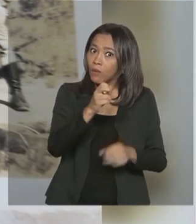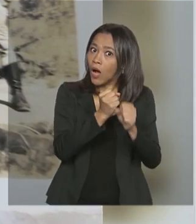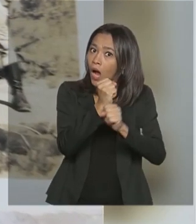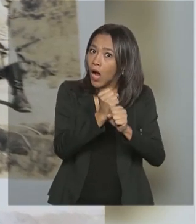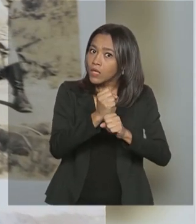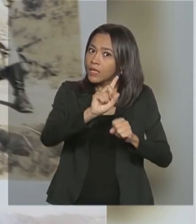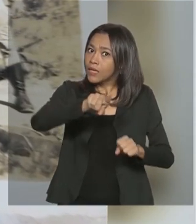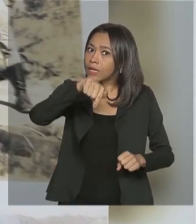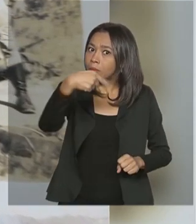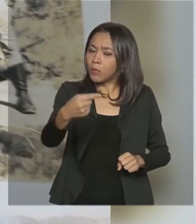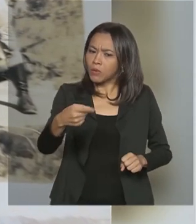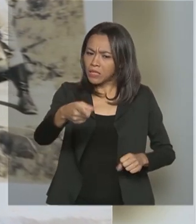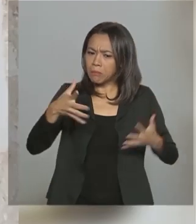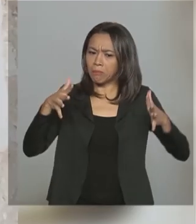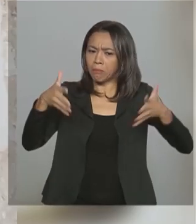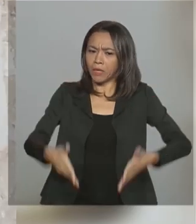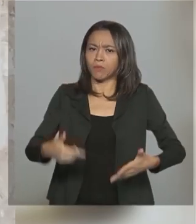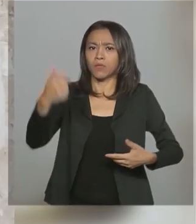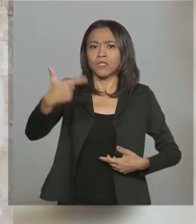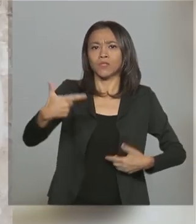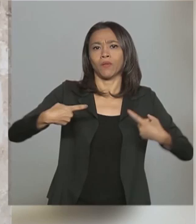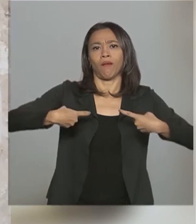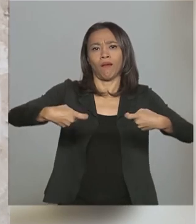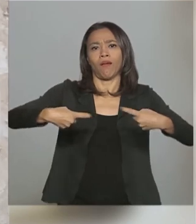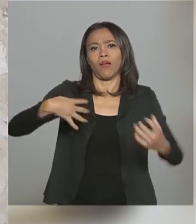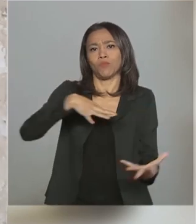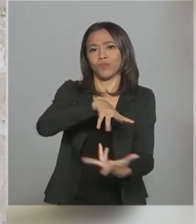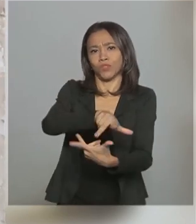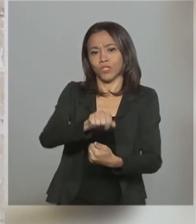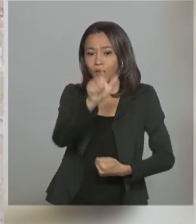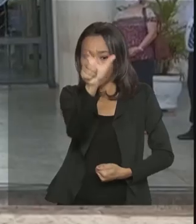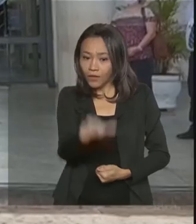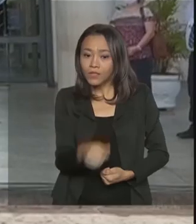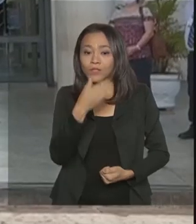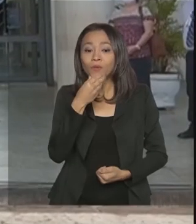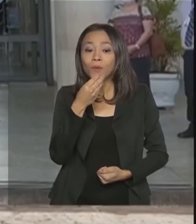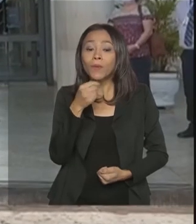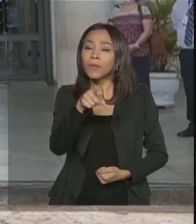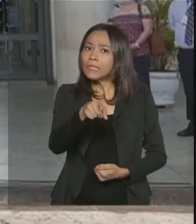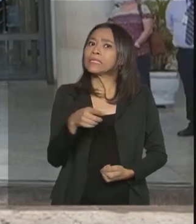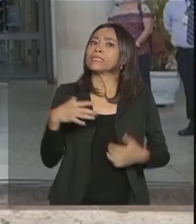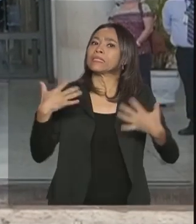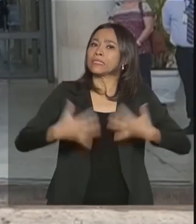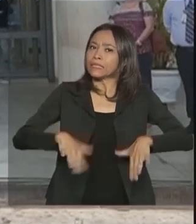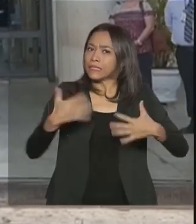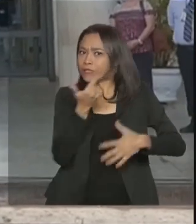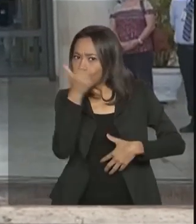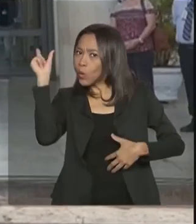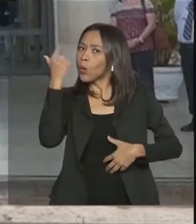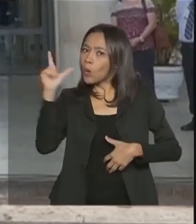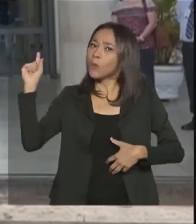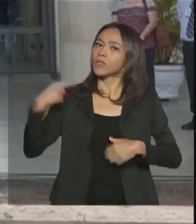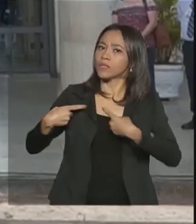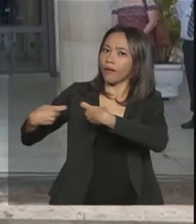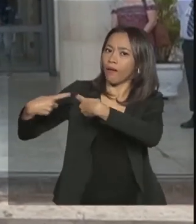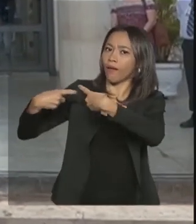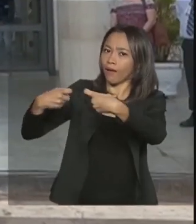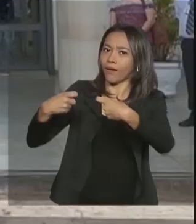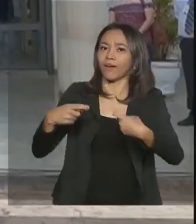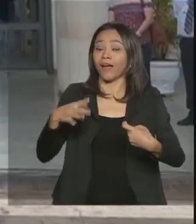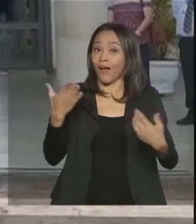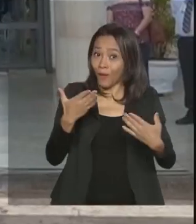combater a Segunda Guerra Mundial, o segundo tenente, irmão do Piveta, batalhou em outra guerra, dessa vez